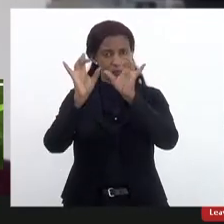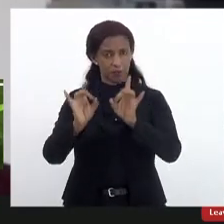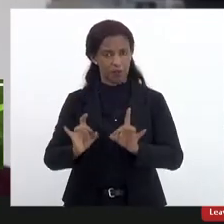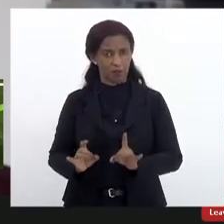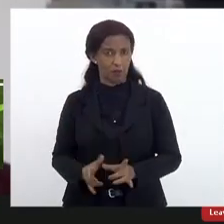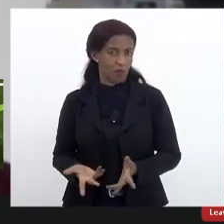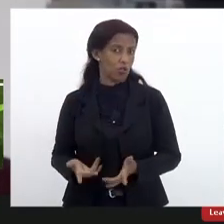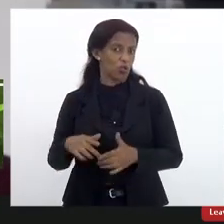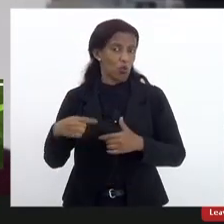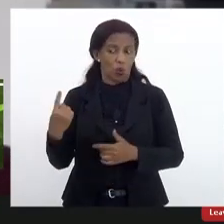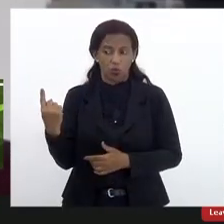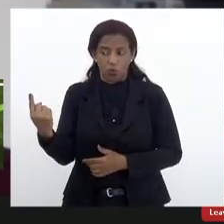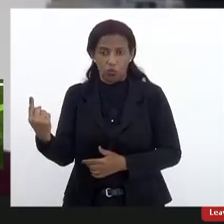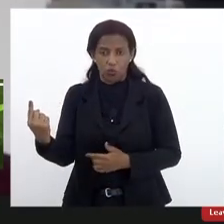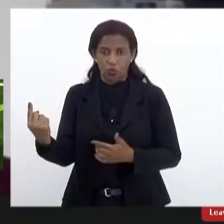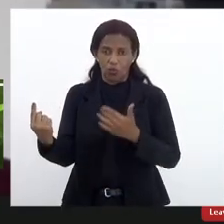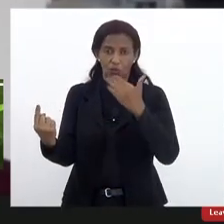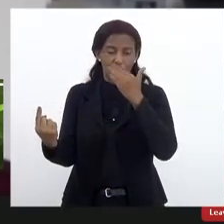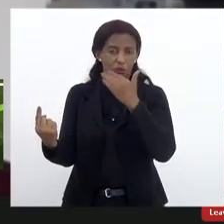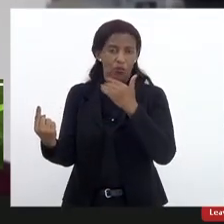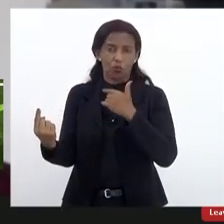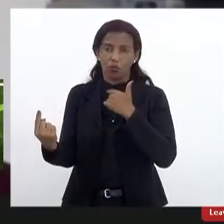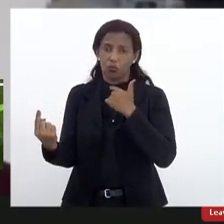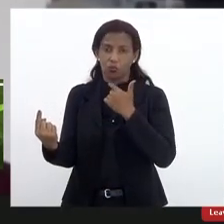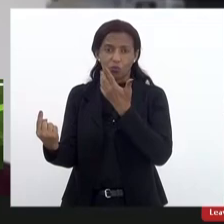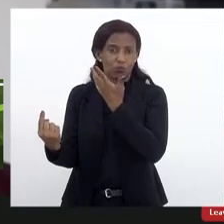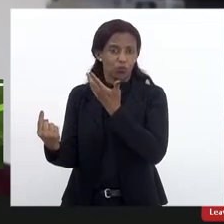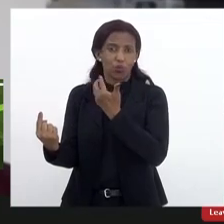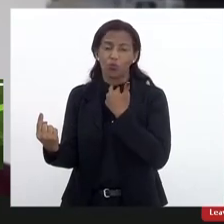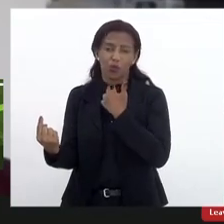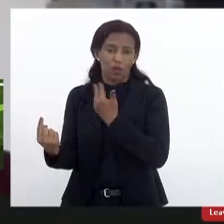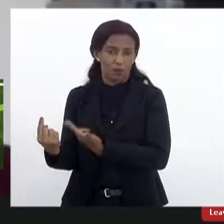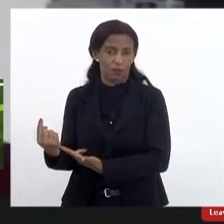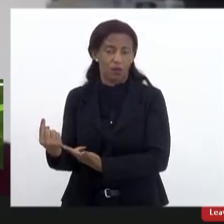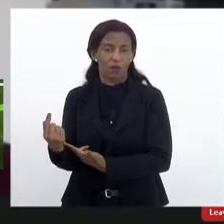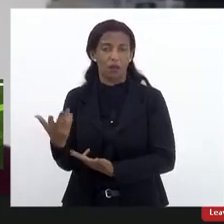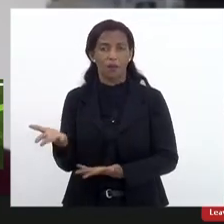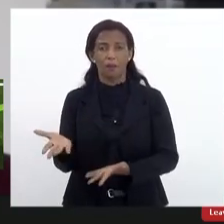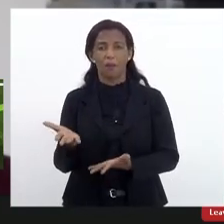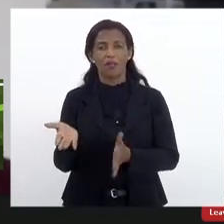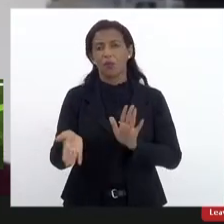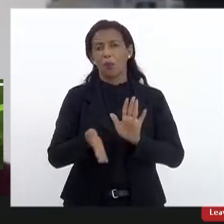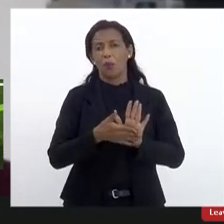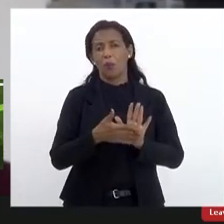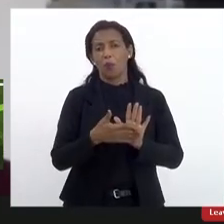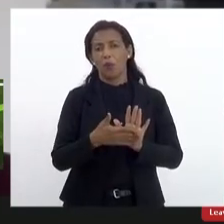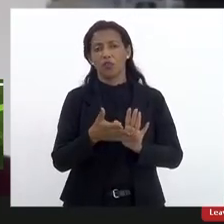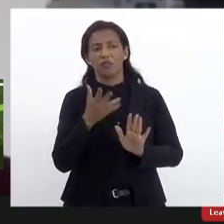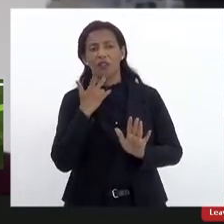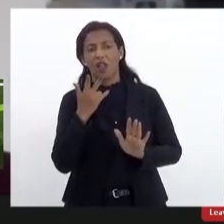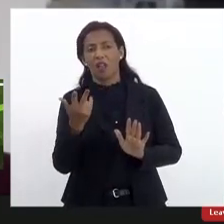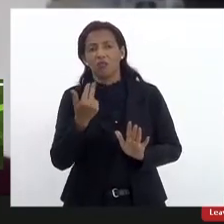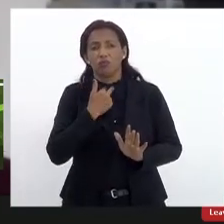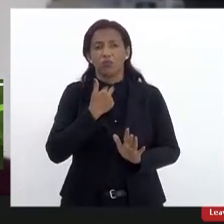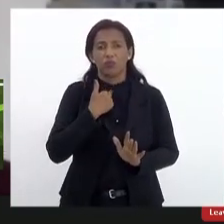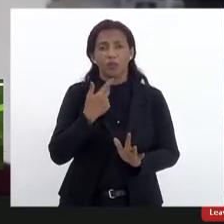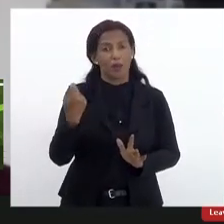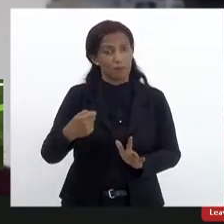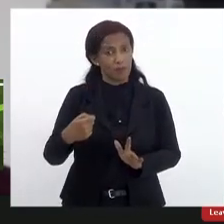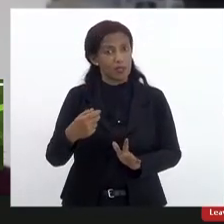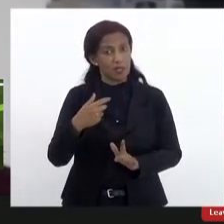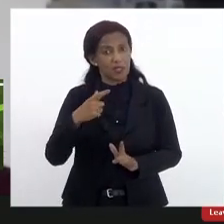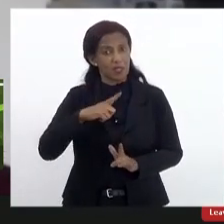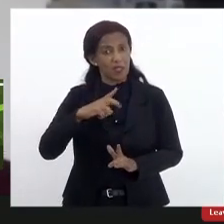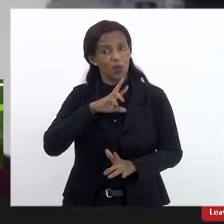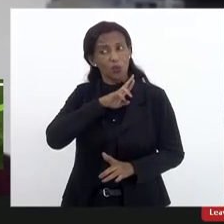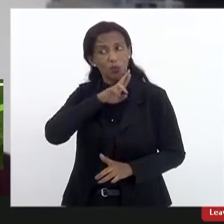é insano mas não me parece que um conselho estadual possa simplesmente dizer esta proposta não serve a gente precisa ter o que dizer sobre